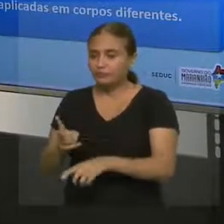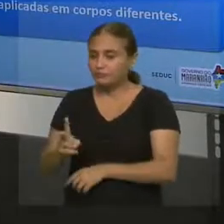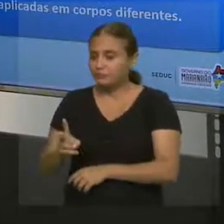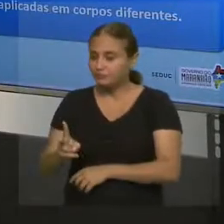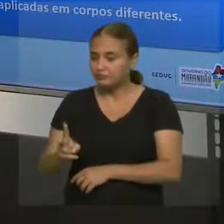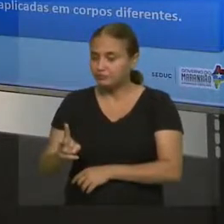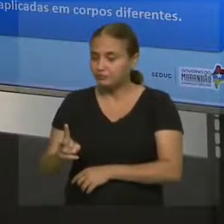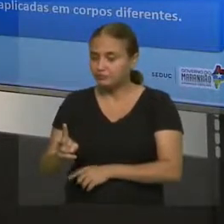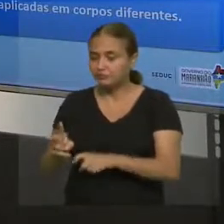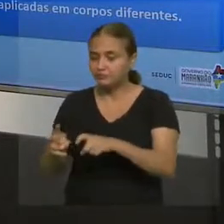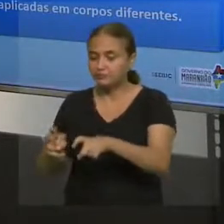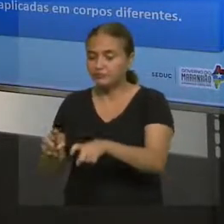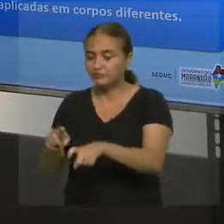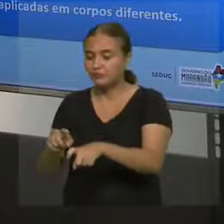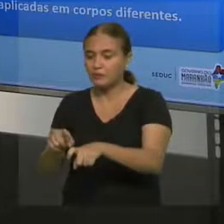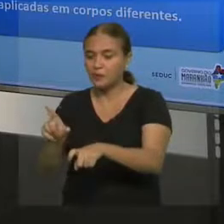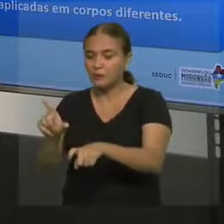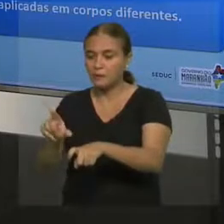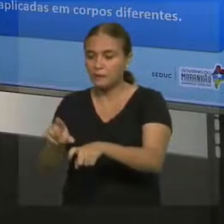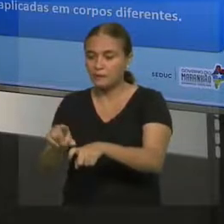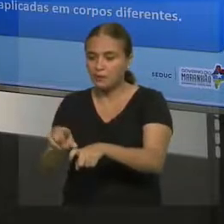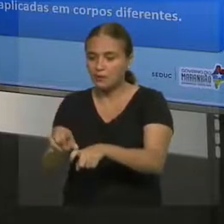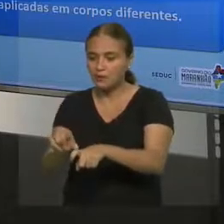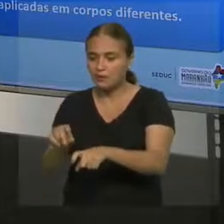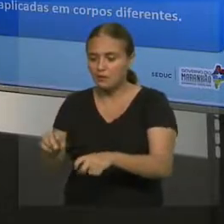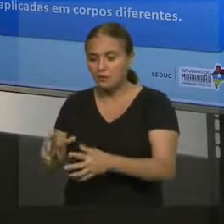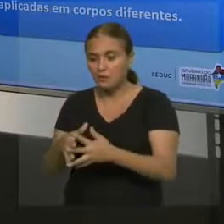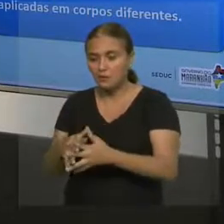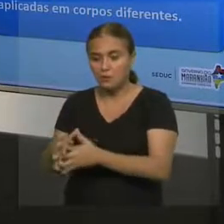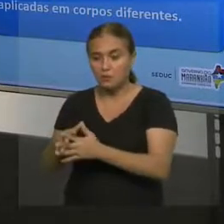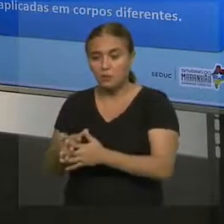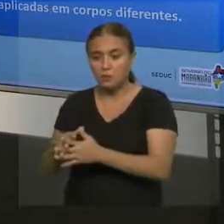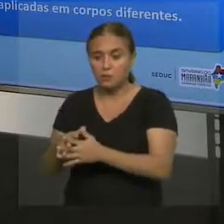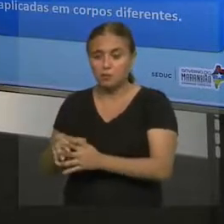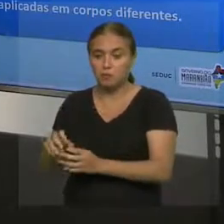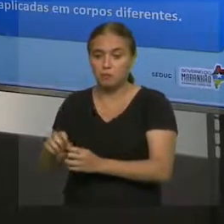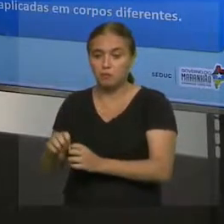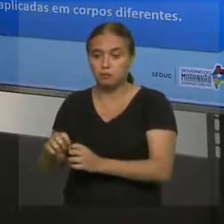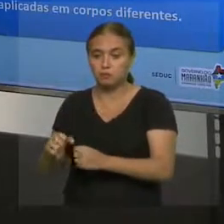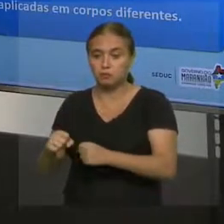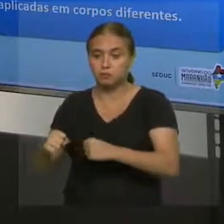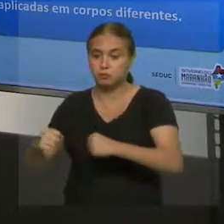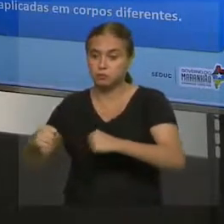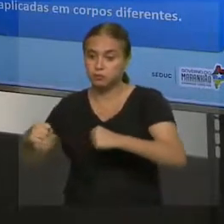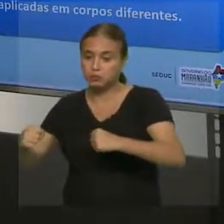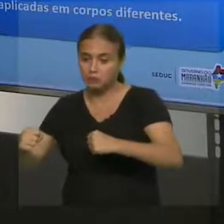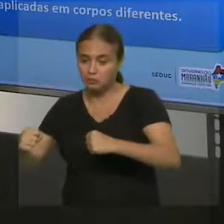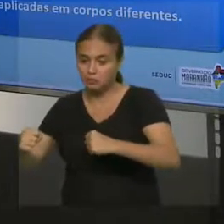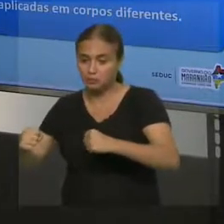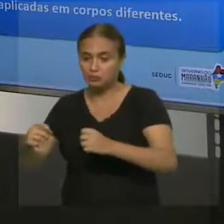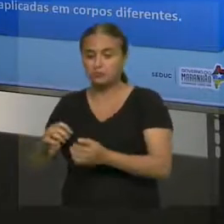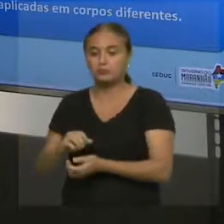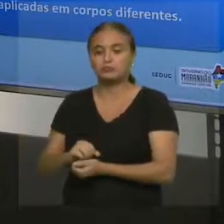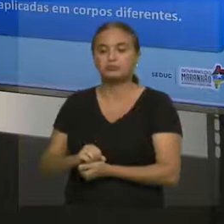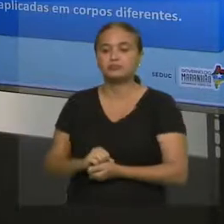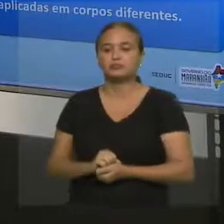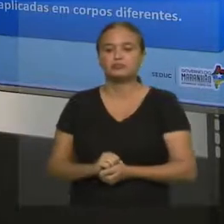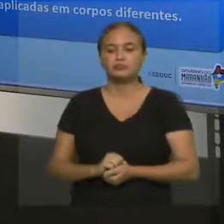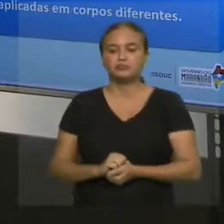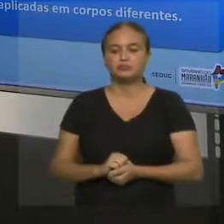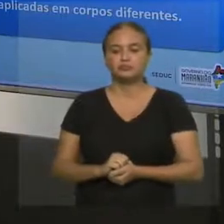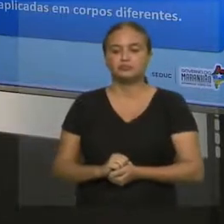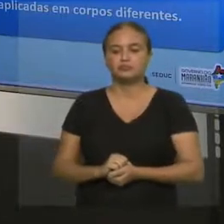aquele que tem menor massa sofre maior aceleração. Aquele que tem maior massa sofre menor aceleração.